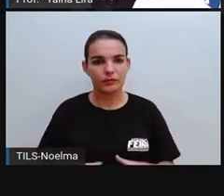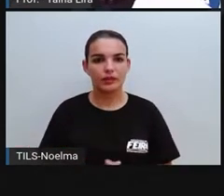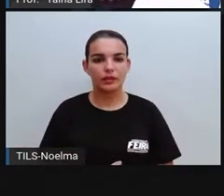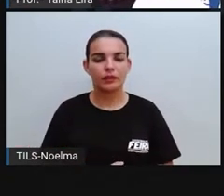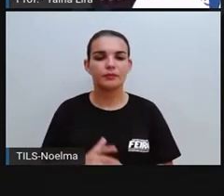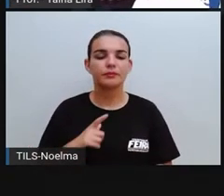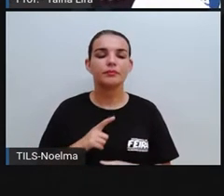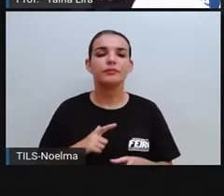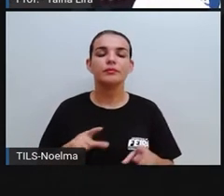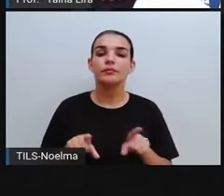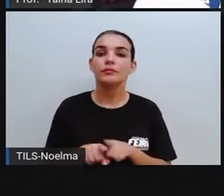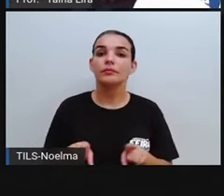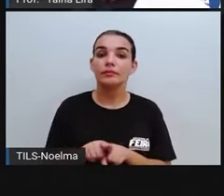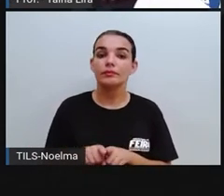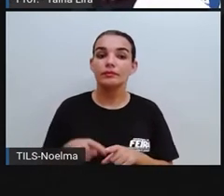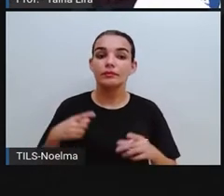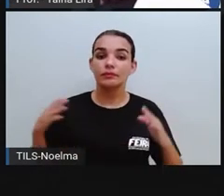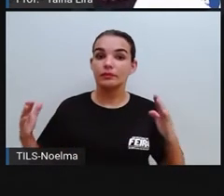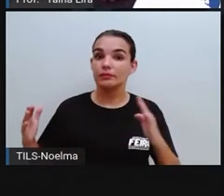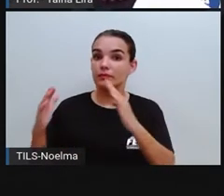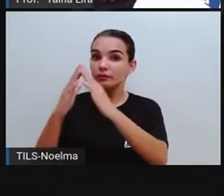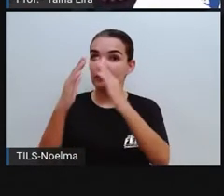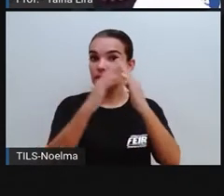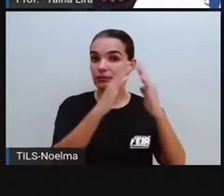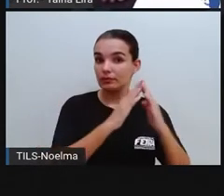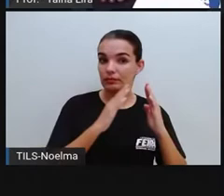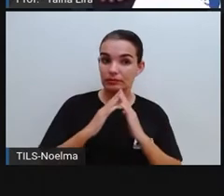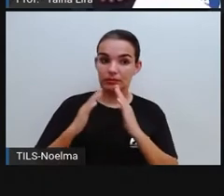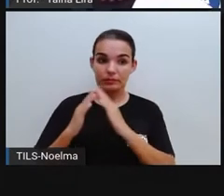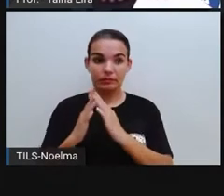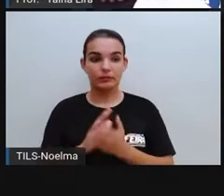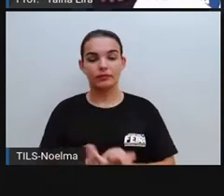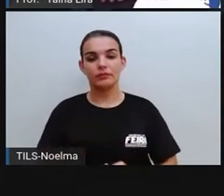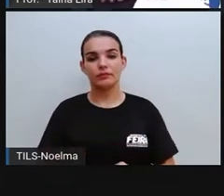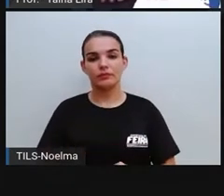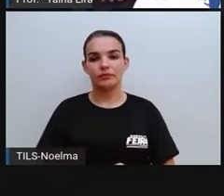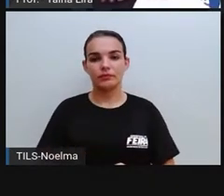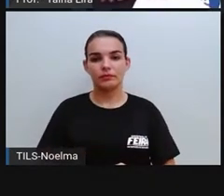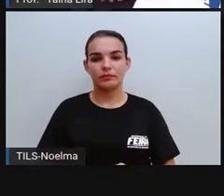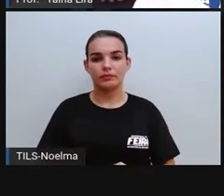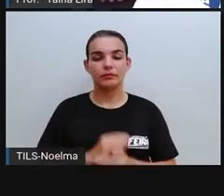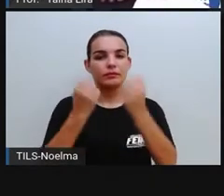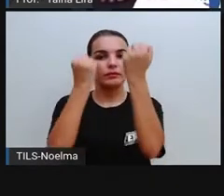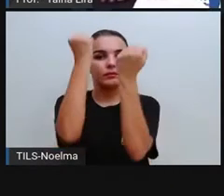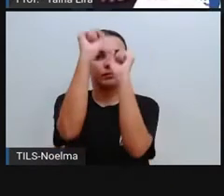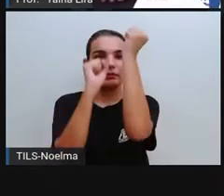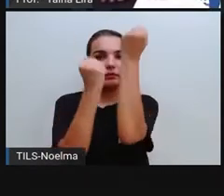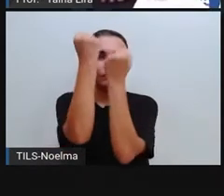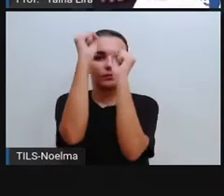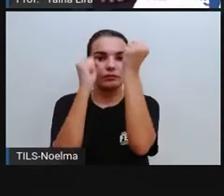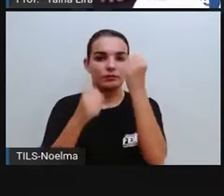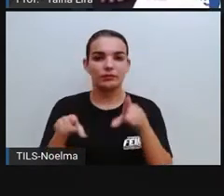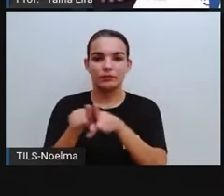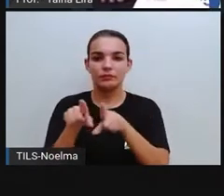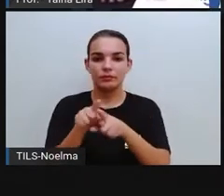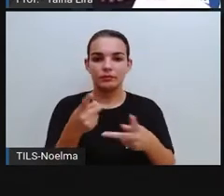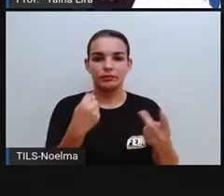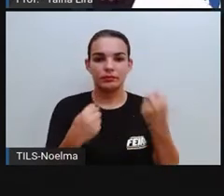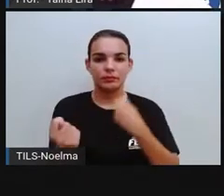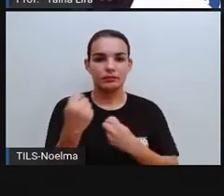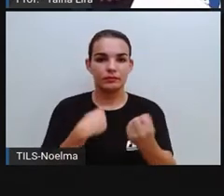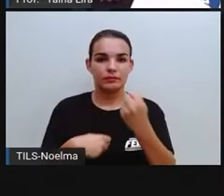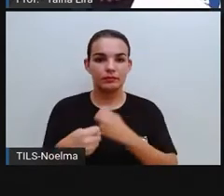Olha lá o que mais pensamos, ó, as casas, pensamos nas indústrias, pensamos no comércio